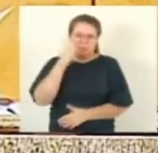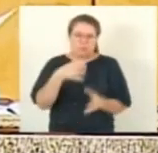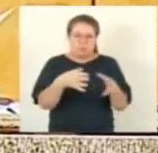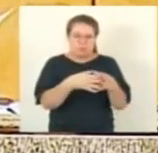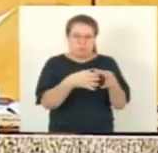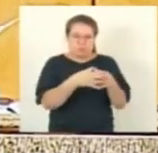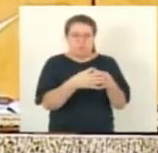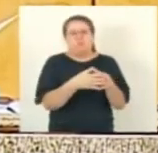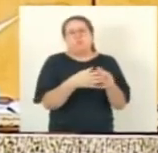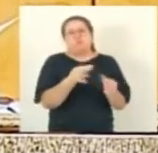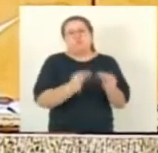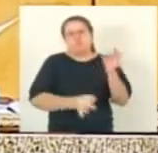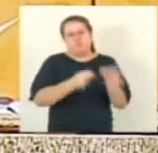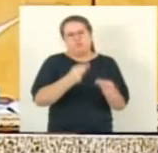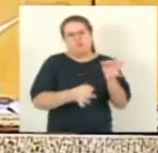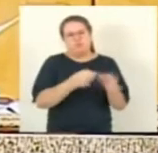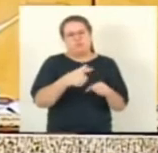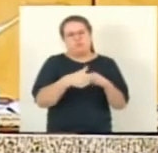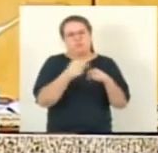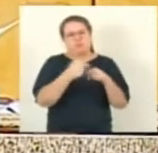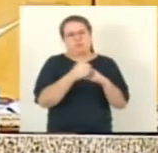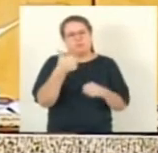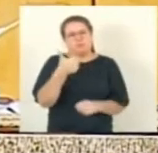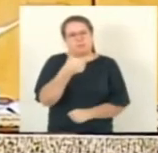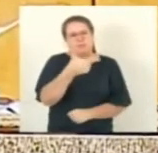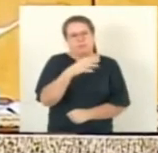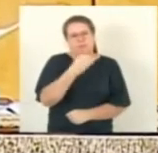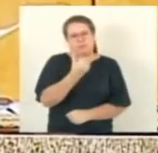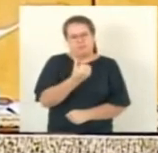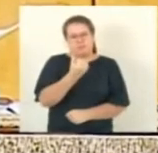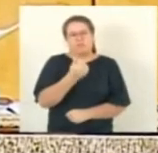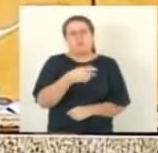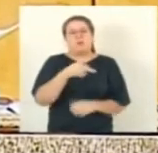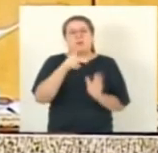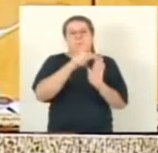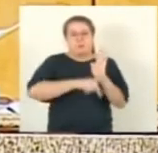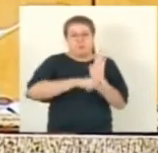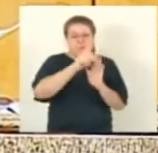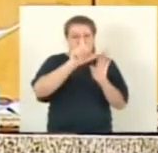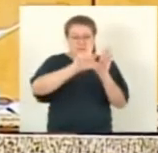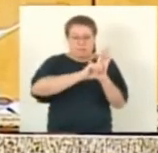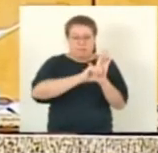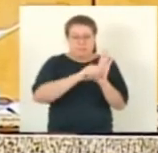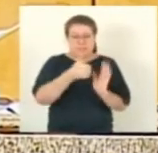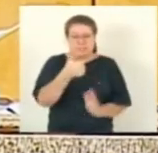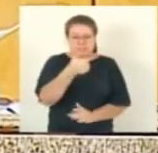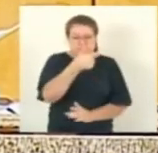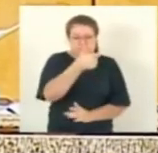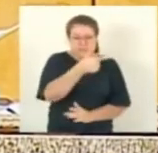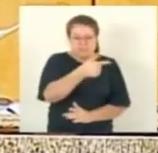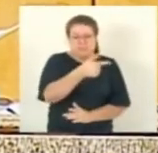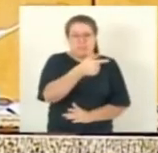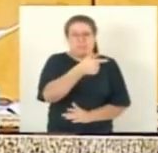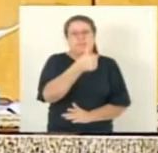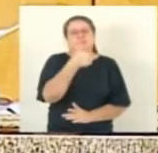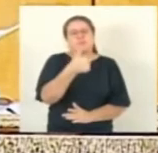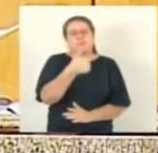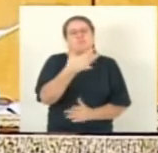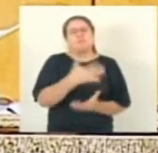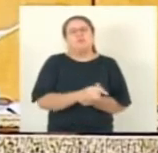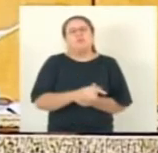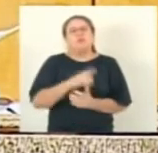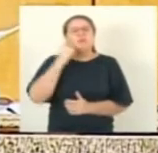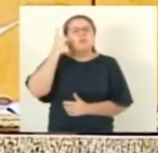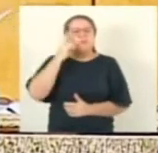forma do artigo 276 do regimento interno. Projeto de lei 171 de 2022, do